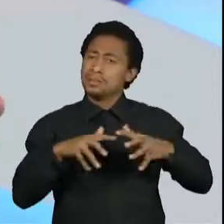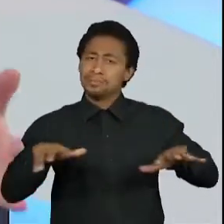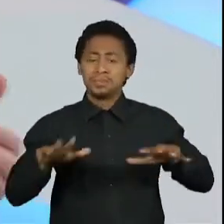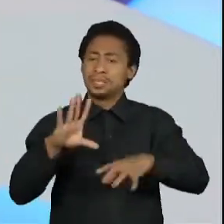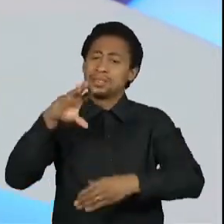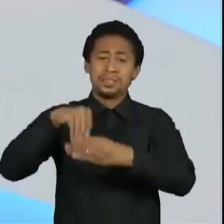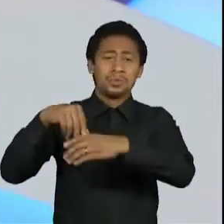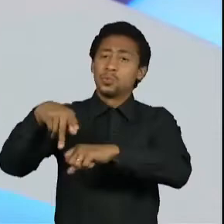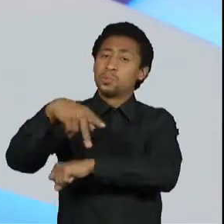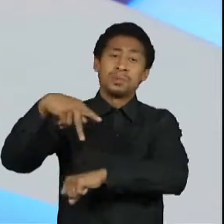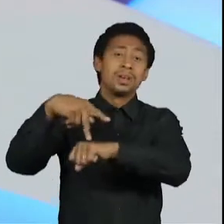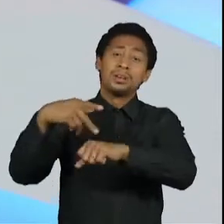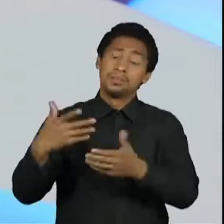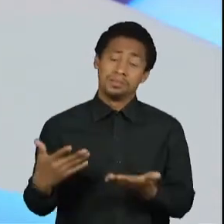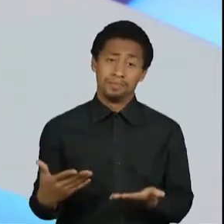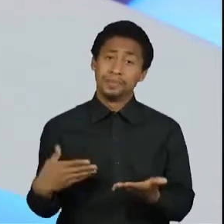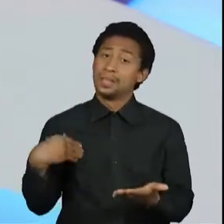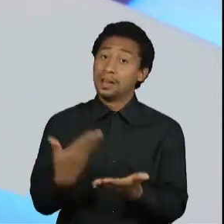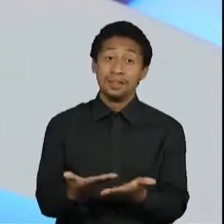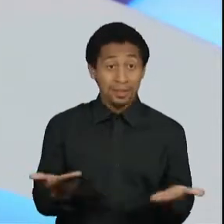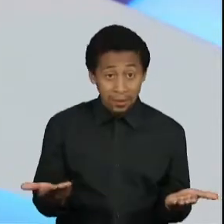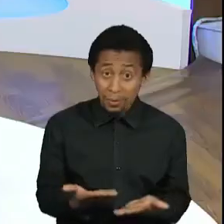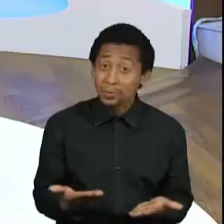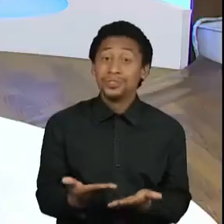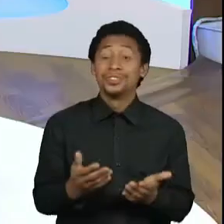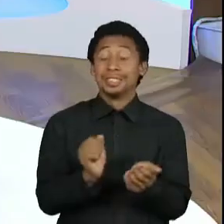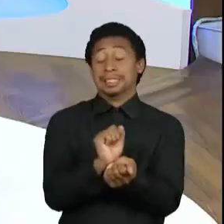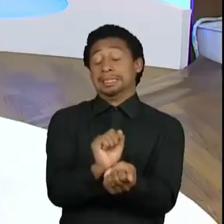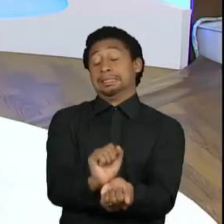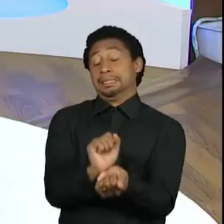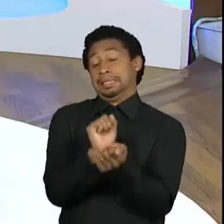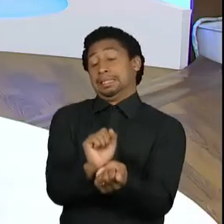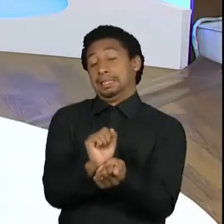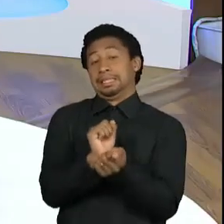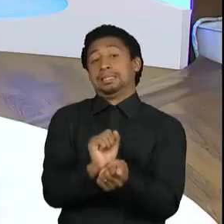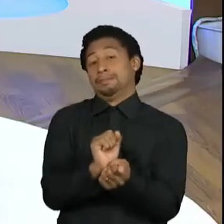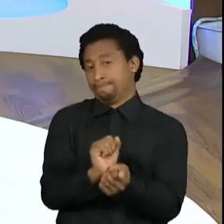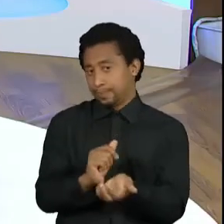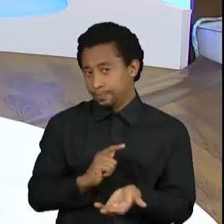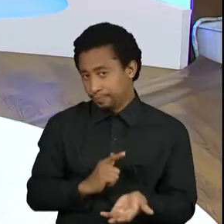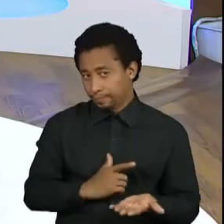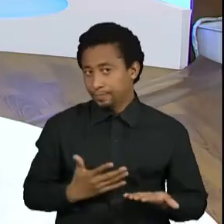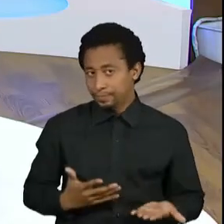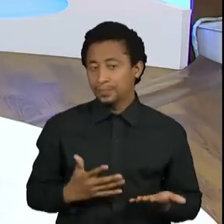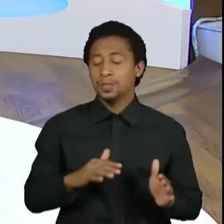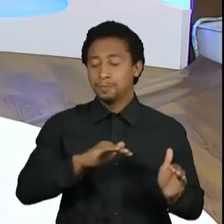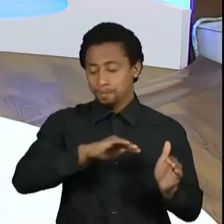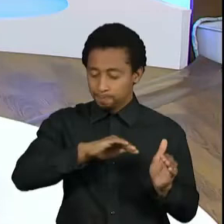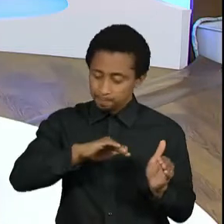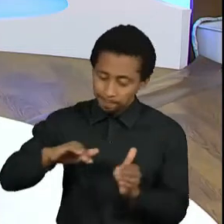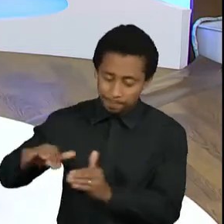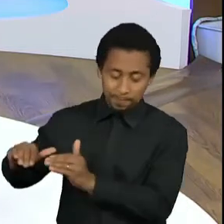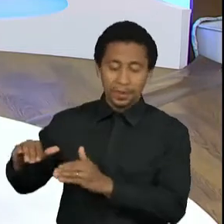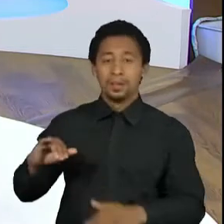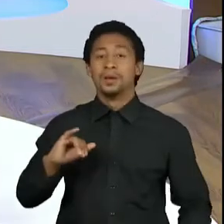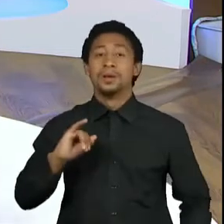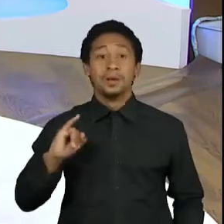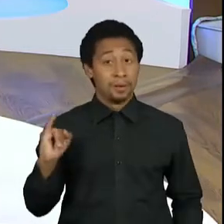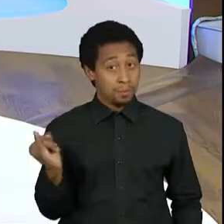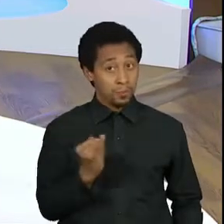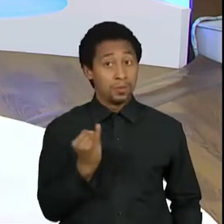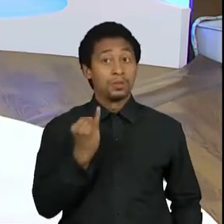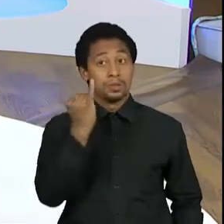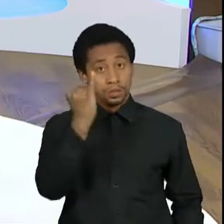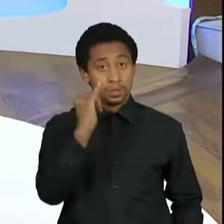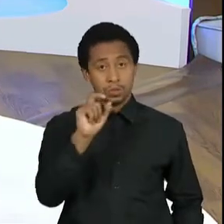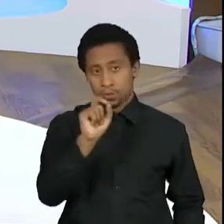dia e que continua perante os nossos olhos. Por outro lado, é preciso dizer outra coisa que eu acho que também é importante. Isto vai diretamente ao que